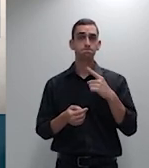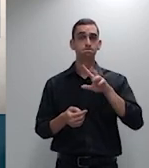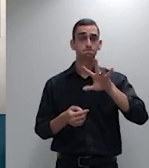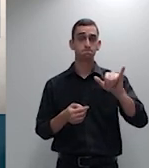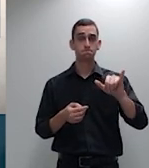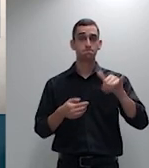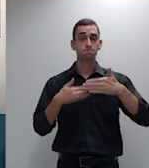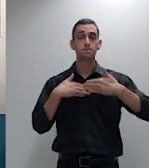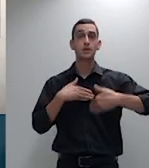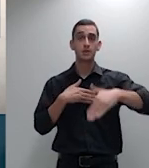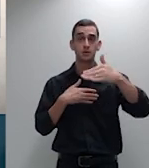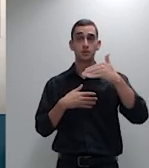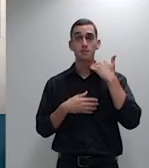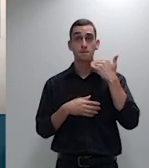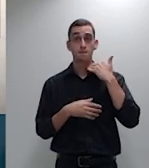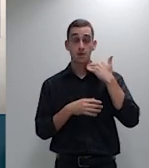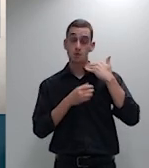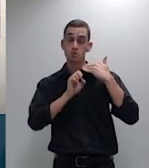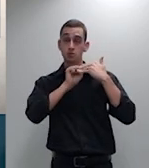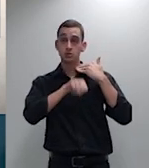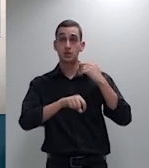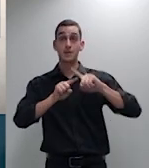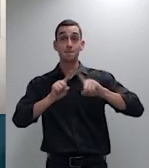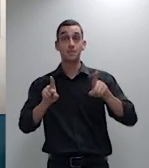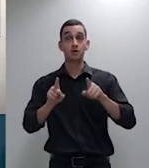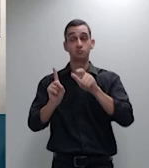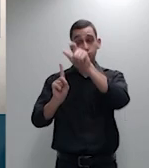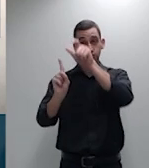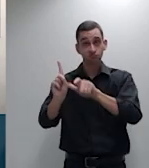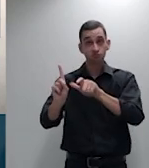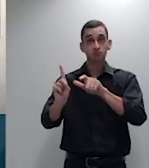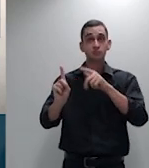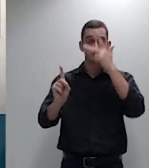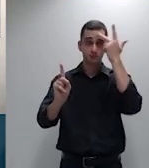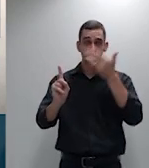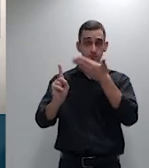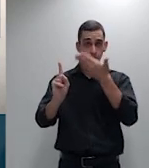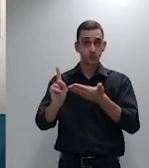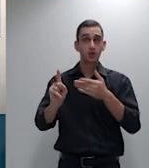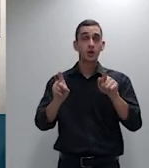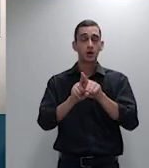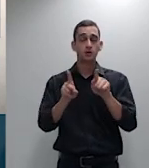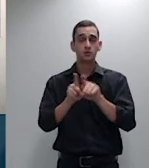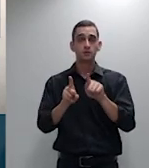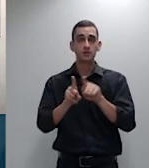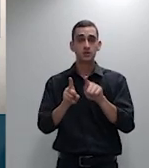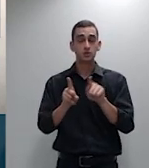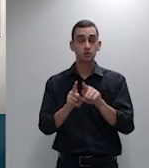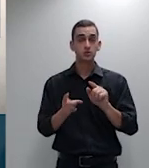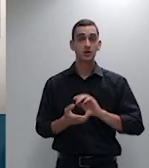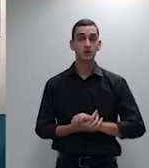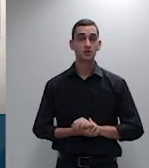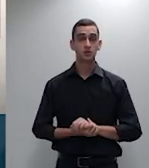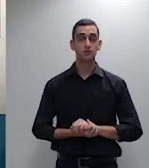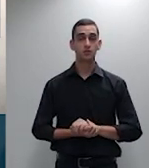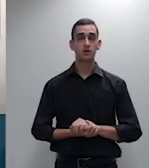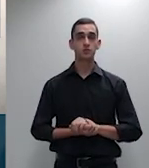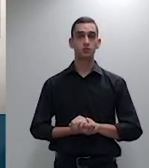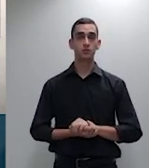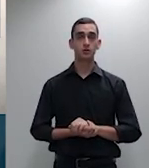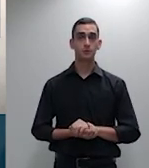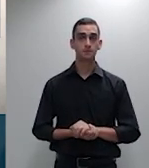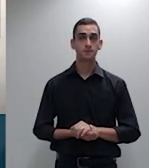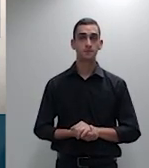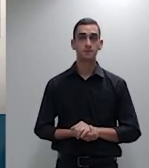sim mas o consumidor teria que trazer elementos mínimos né pra pra ferir a plausibilidade da